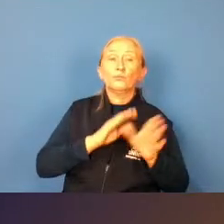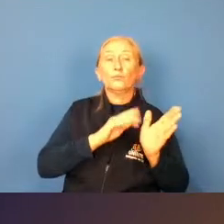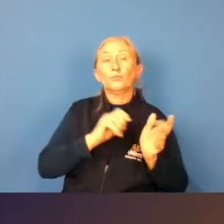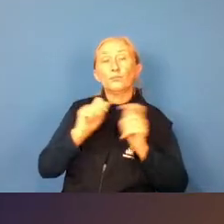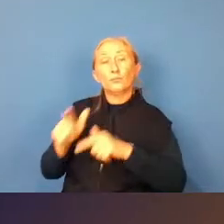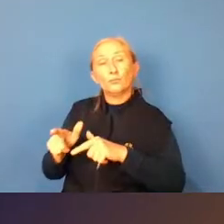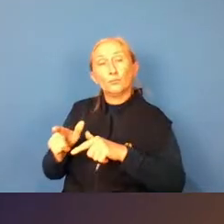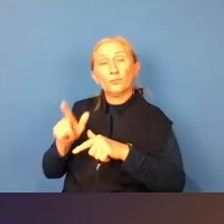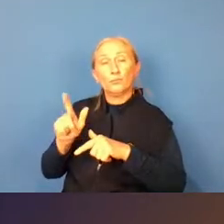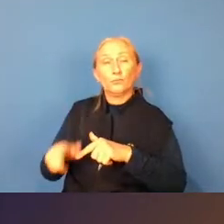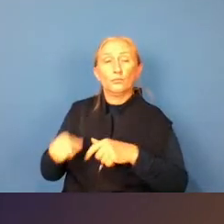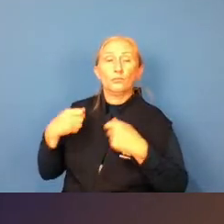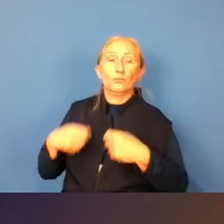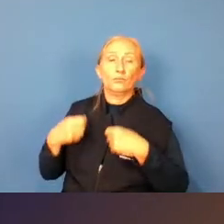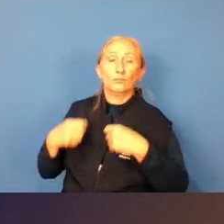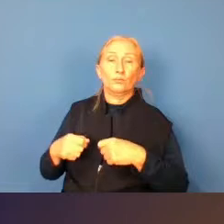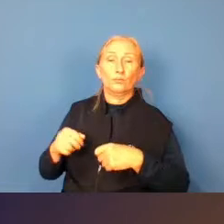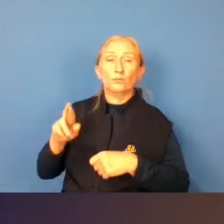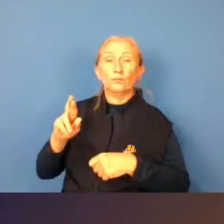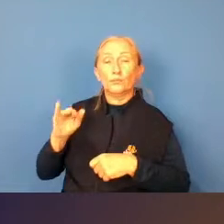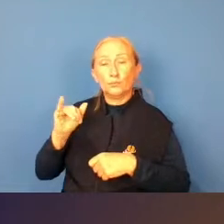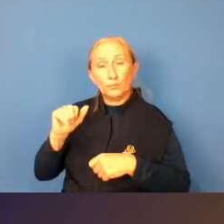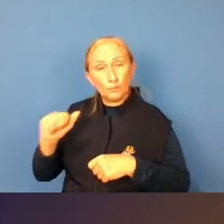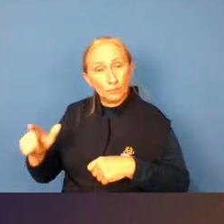que necessariamente racial